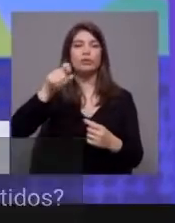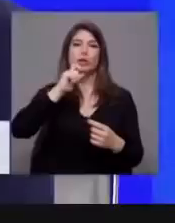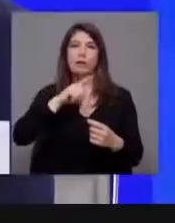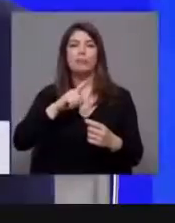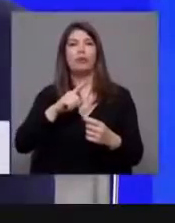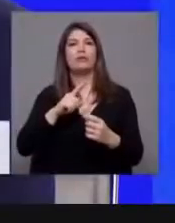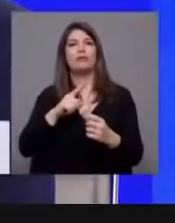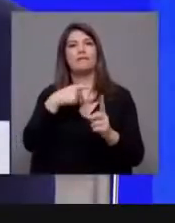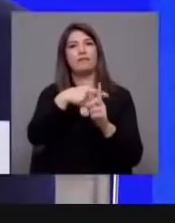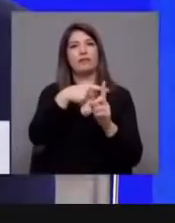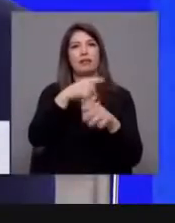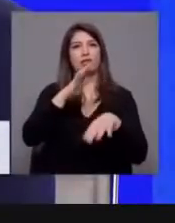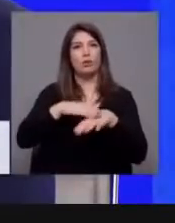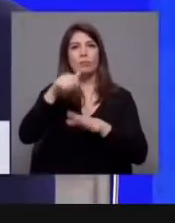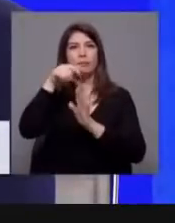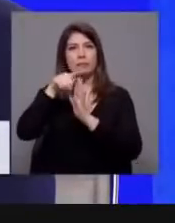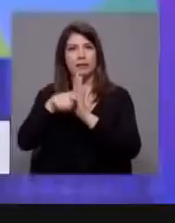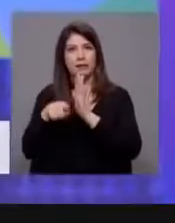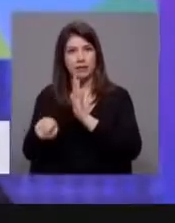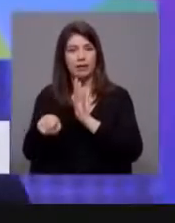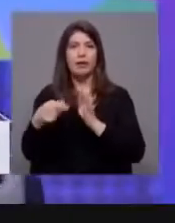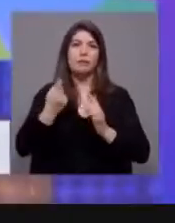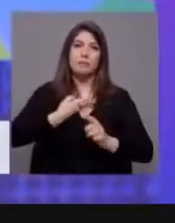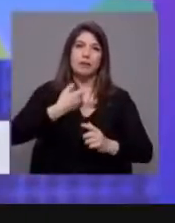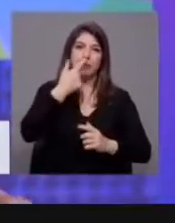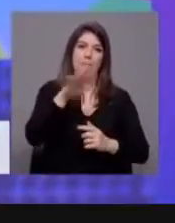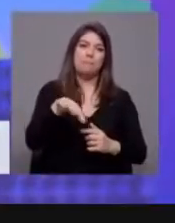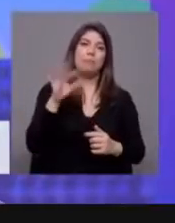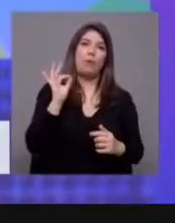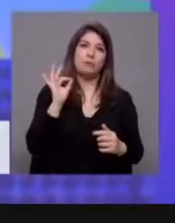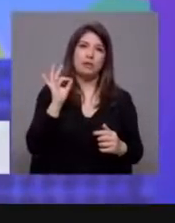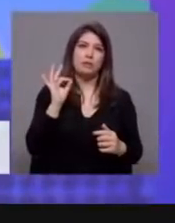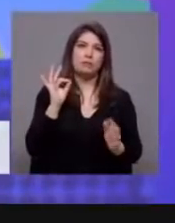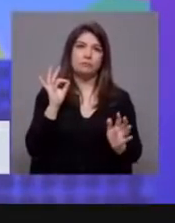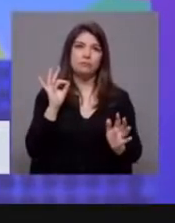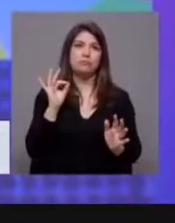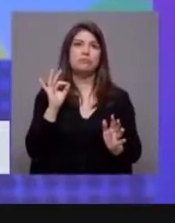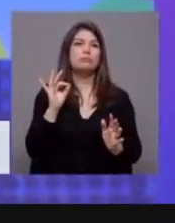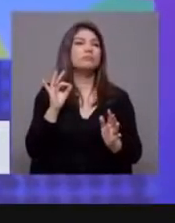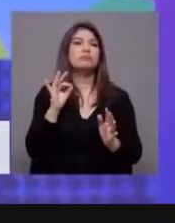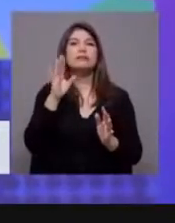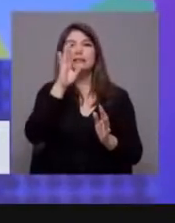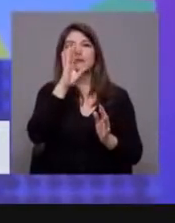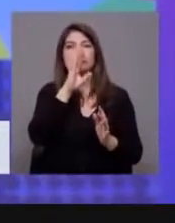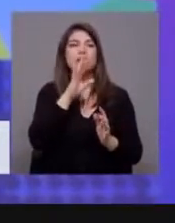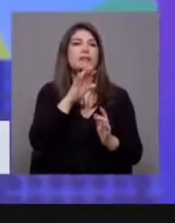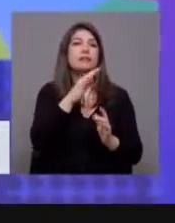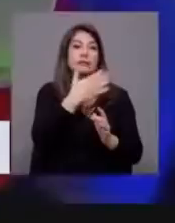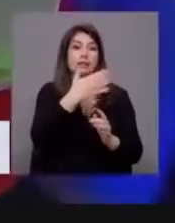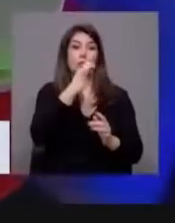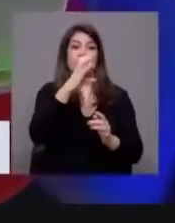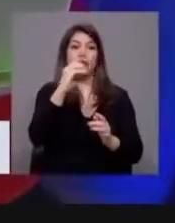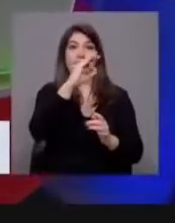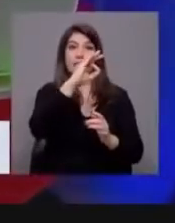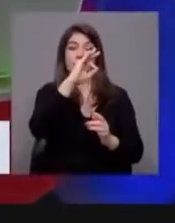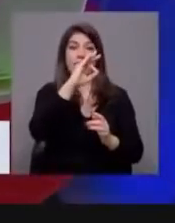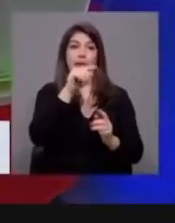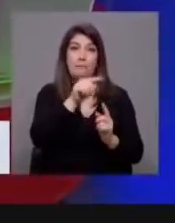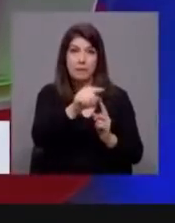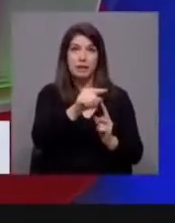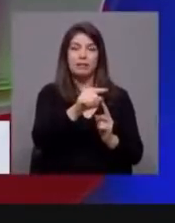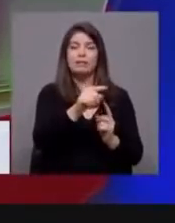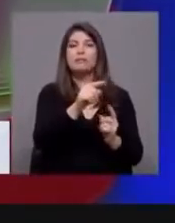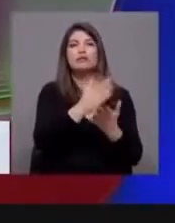medida. E nós temos de fazer opções. Nós temos de ser 180 mil aderir, mas bastava um terço desses 180 mil aderir